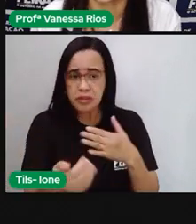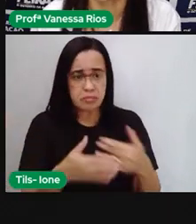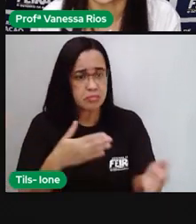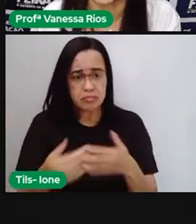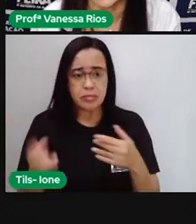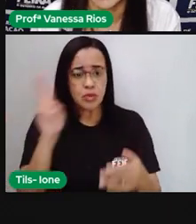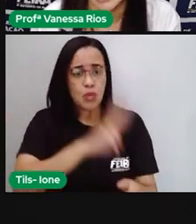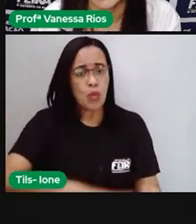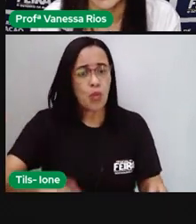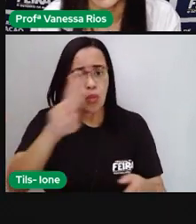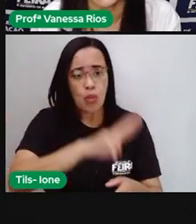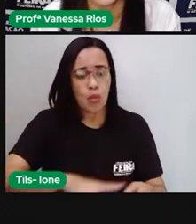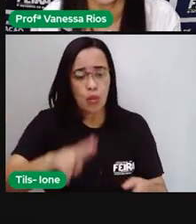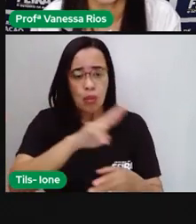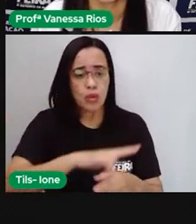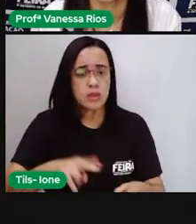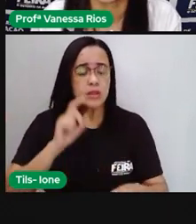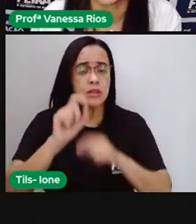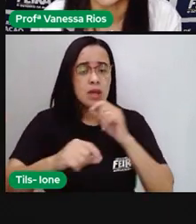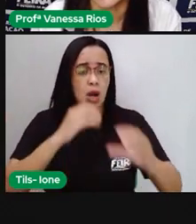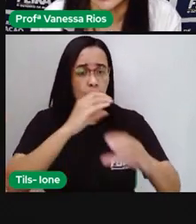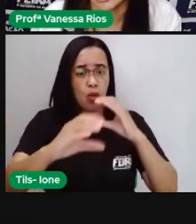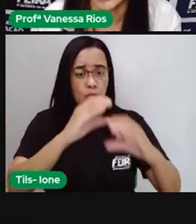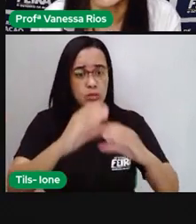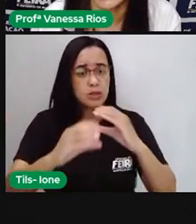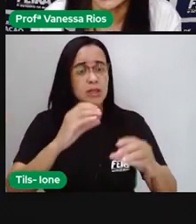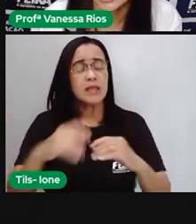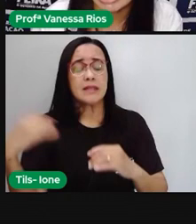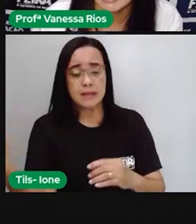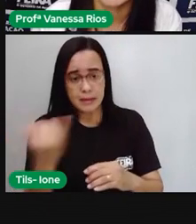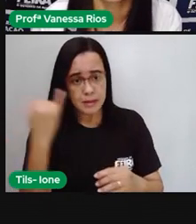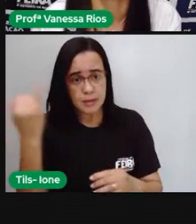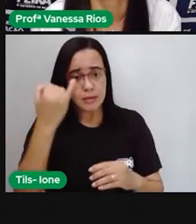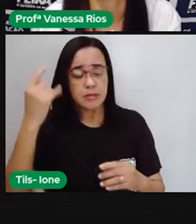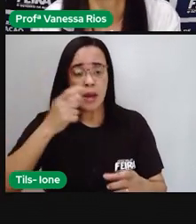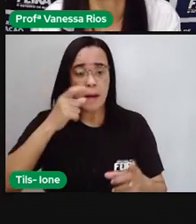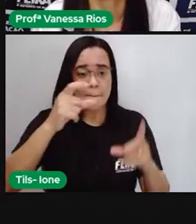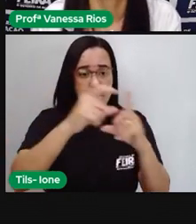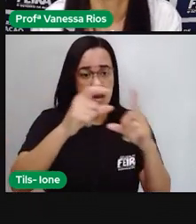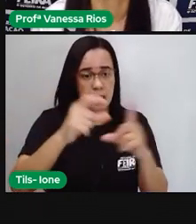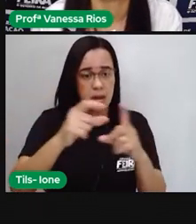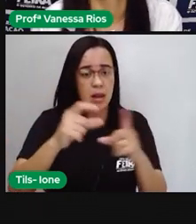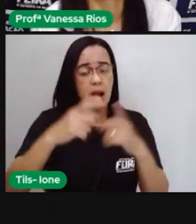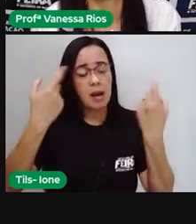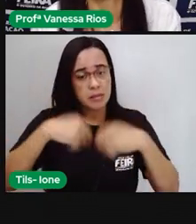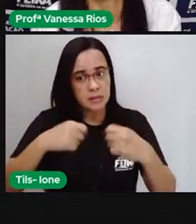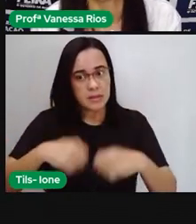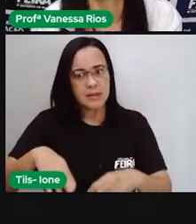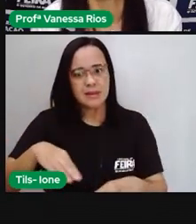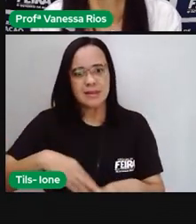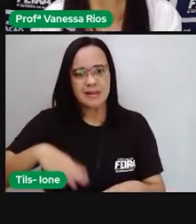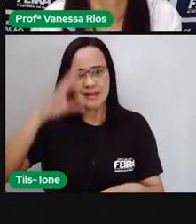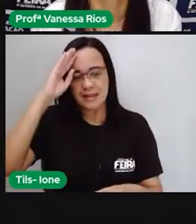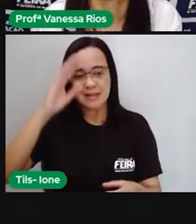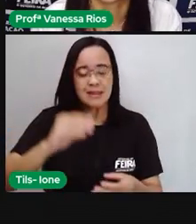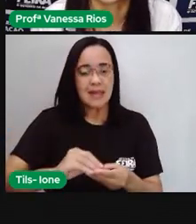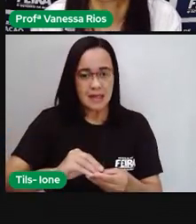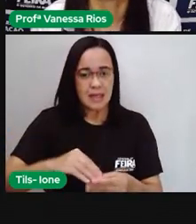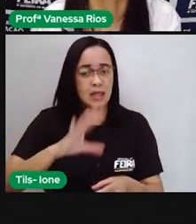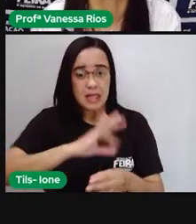a linguagem adequada para que essa palavra seja entendida por todos. Mas é algo que tem que ser